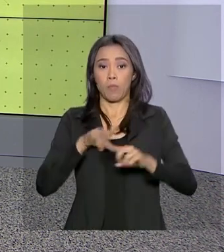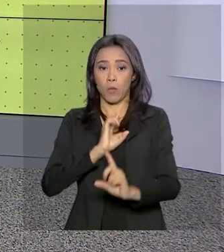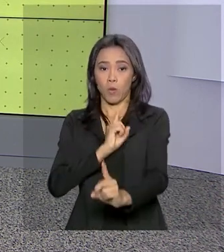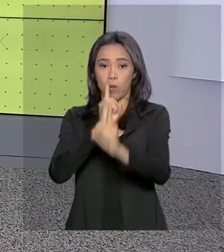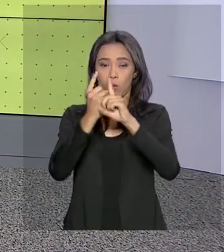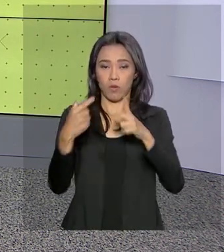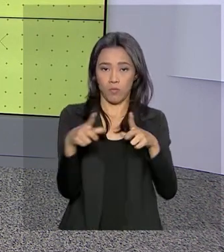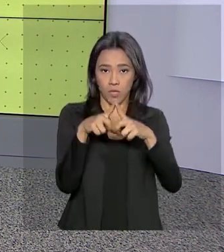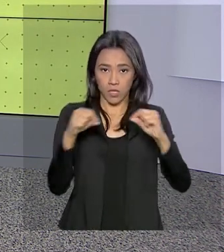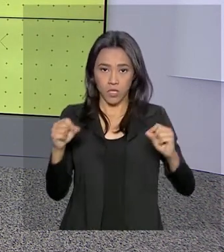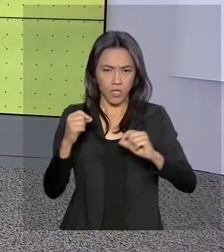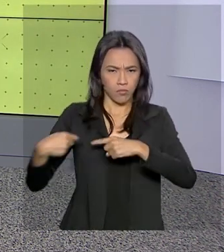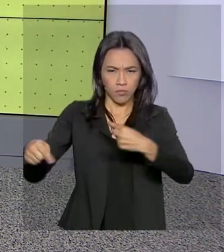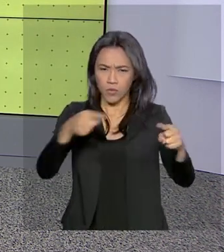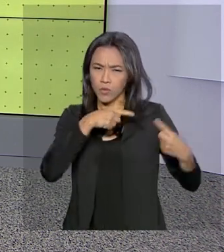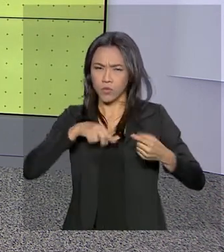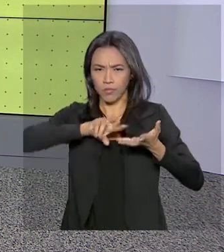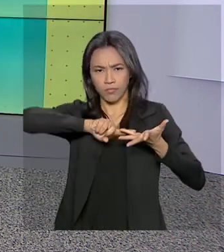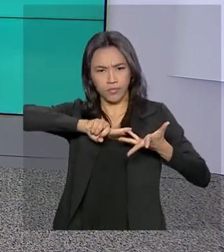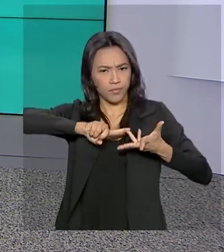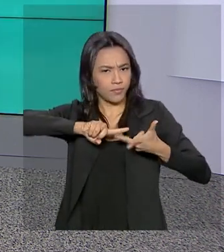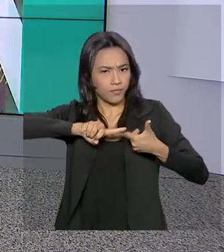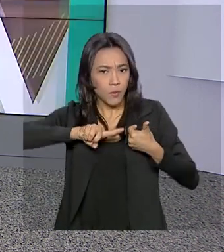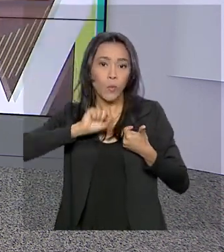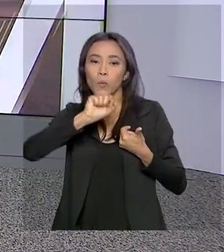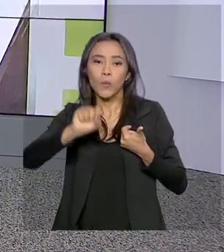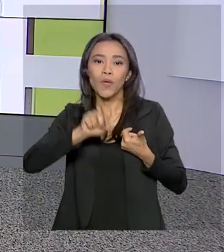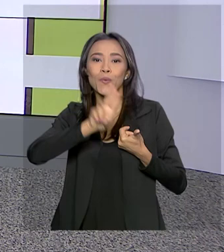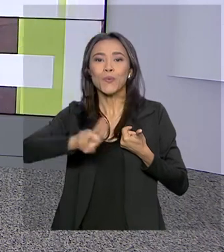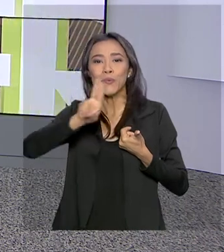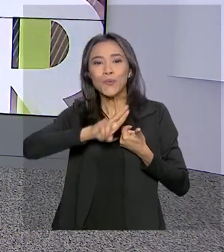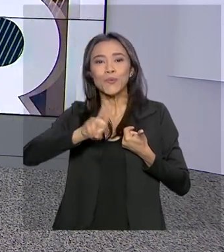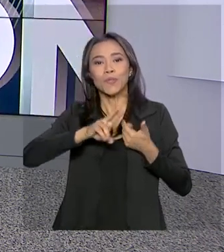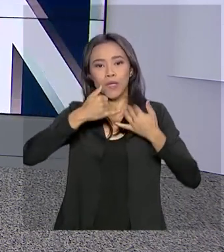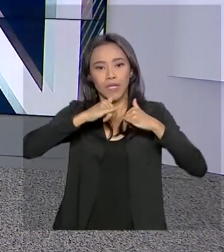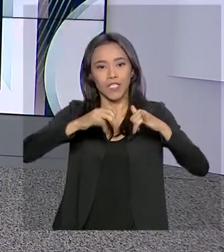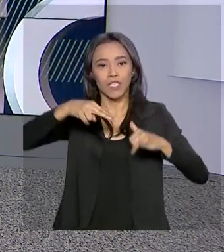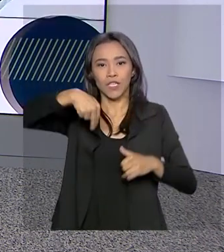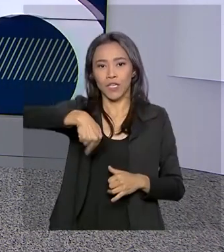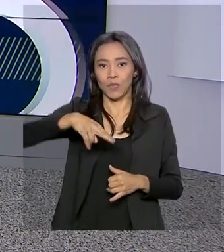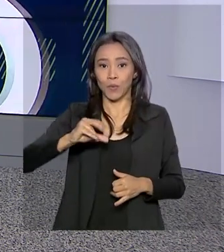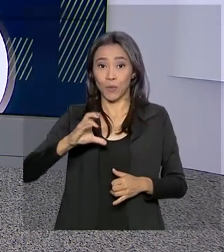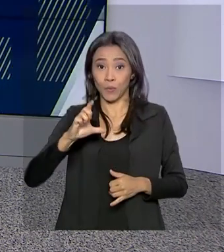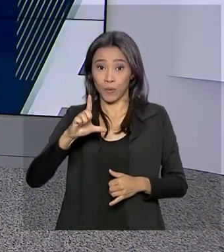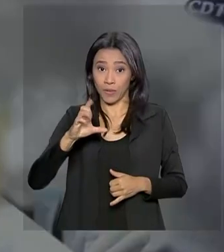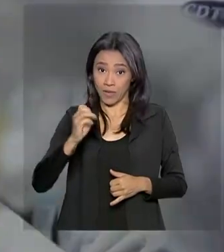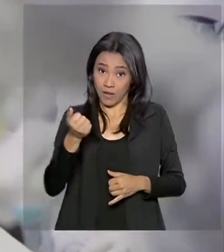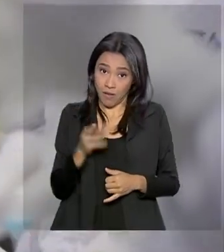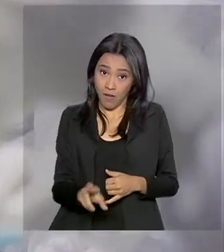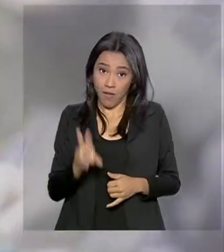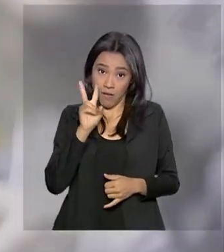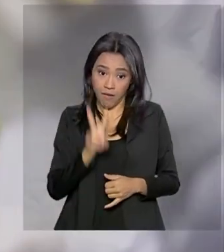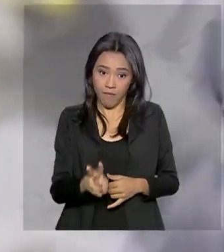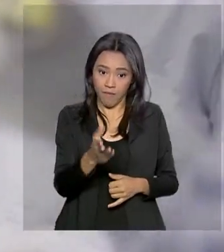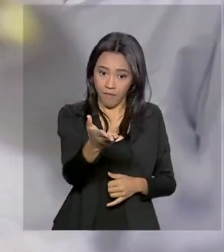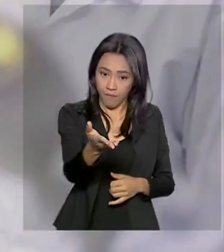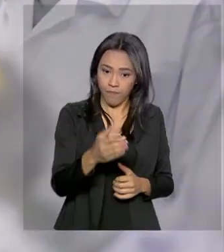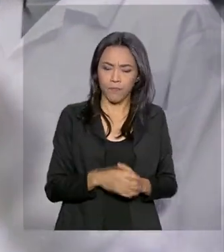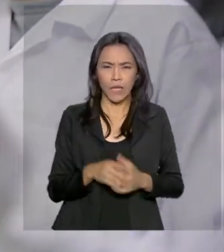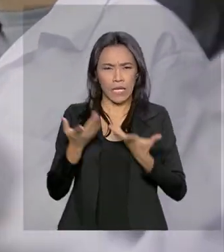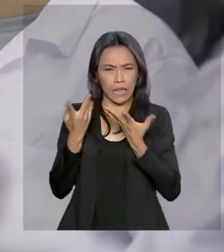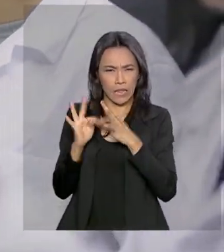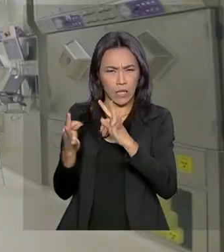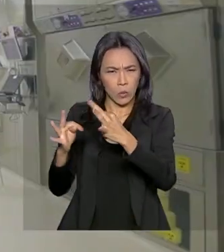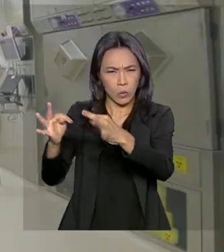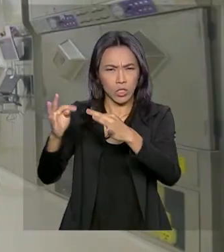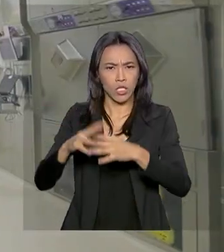Brasília discutiu as várias aplicações benéficas da energia nuclear. Confira na reportagem. A tecnologia